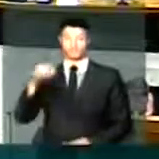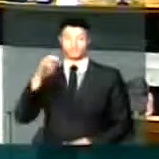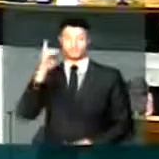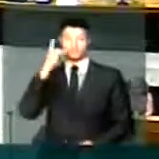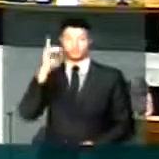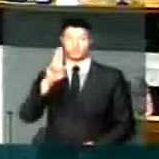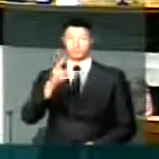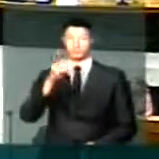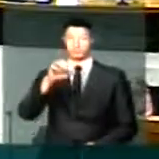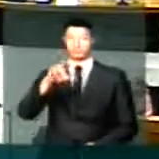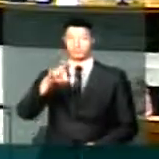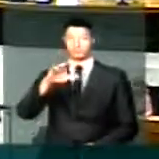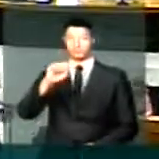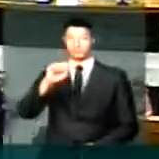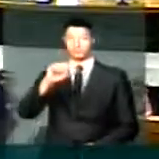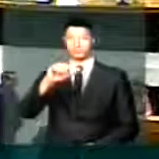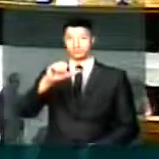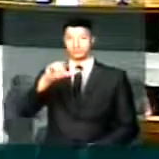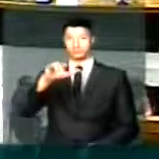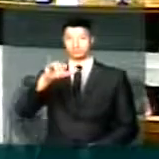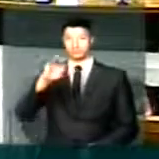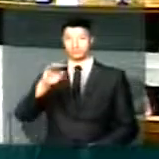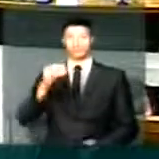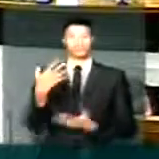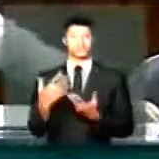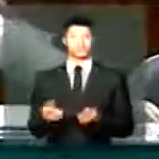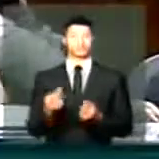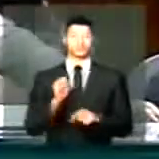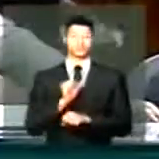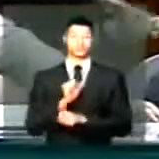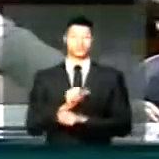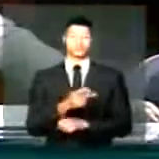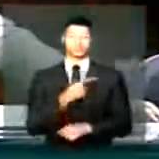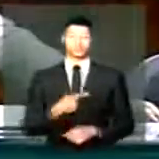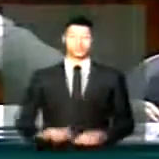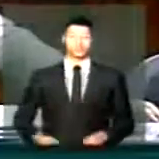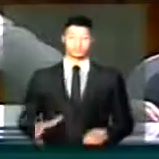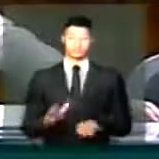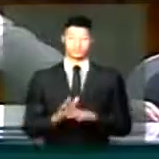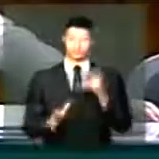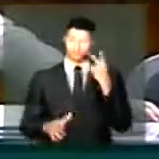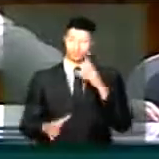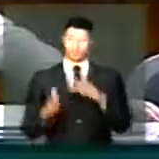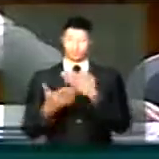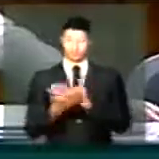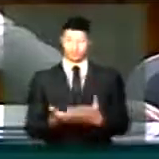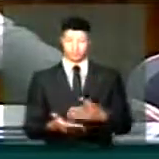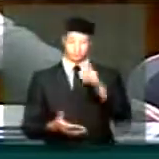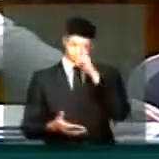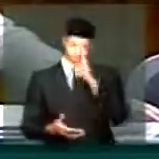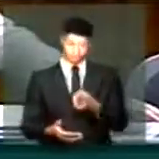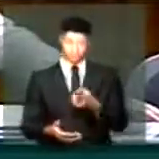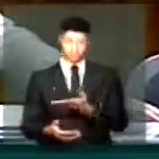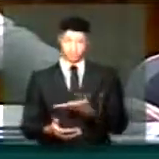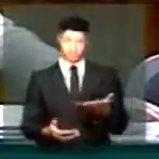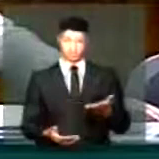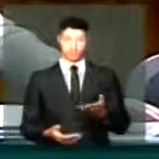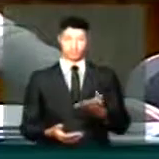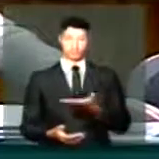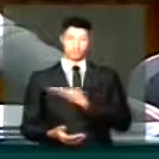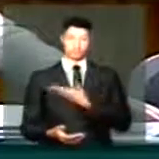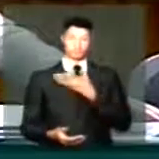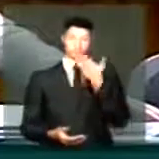Eracto Fortes e nós vamos fazer o seguinte. Nós estamos aguardando o presidente chegar para começar a ordem do dia. Alguns companheiros